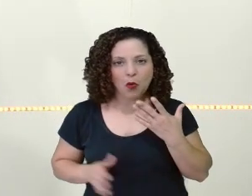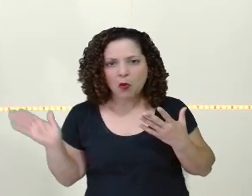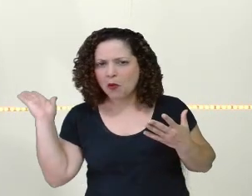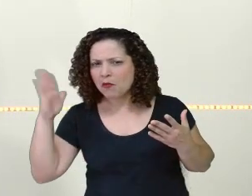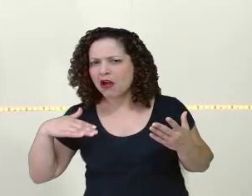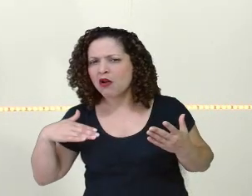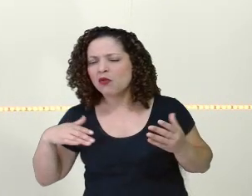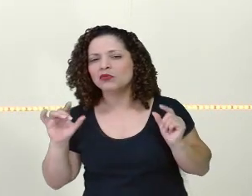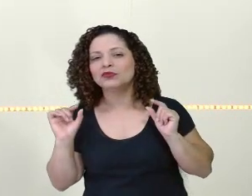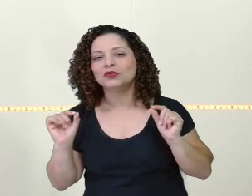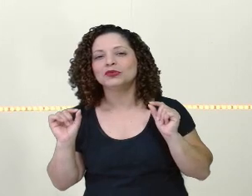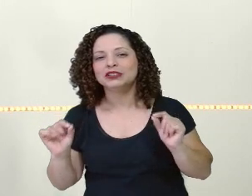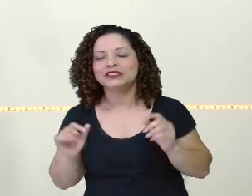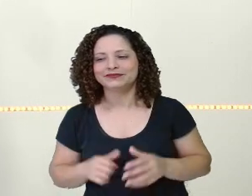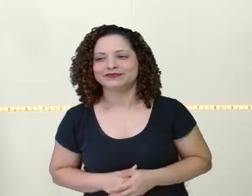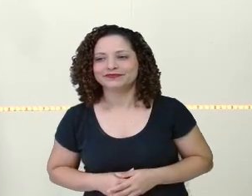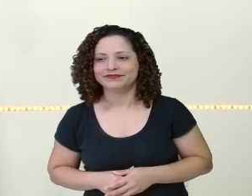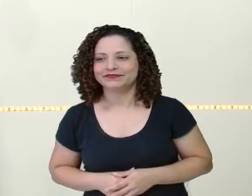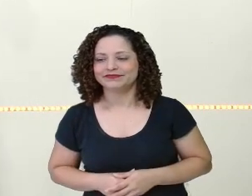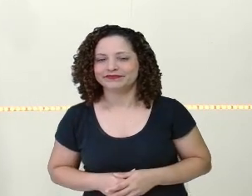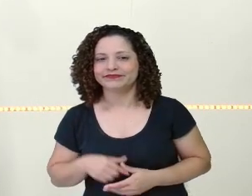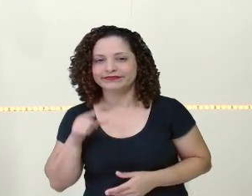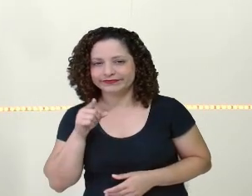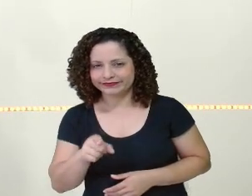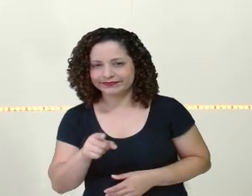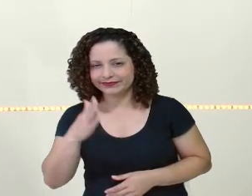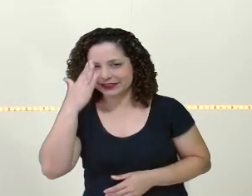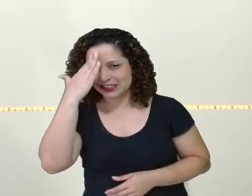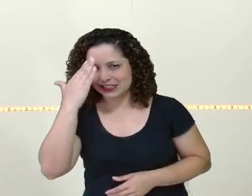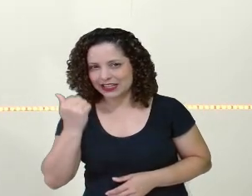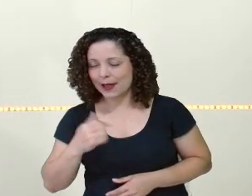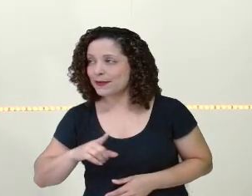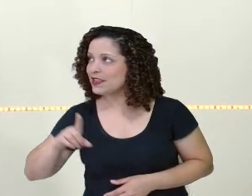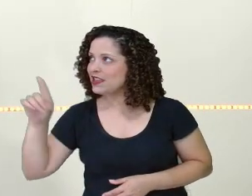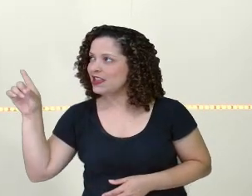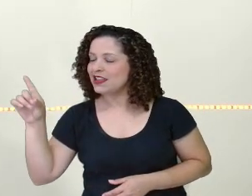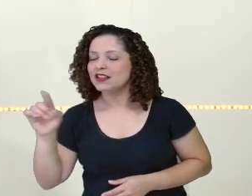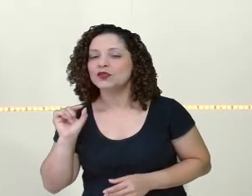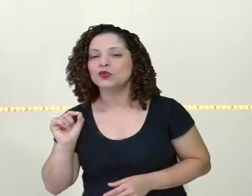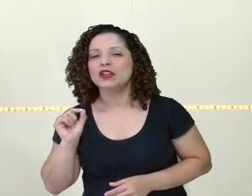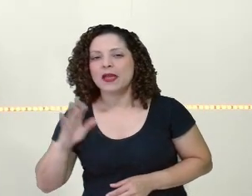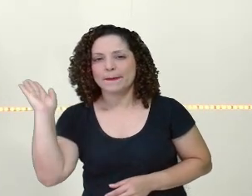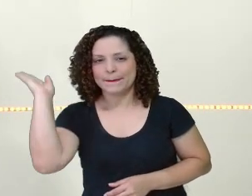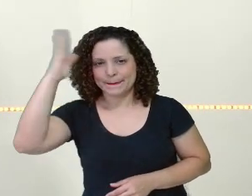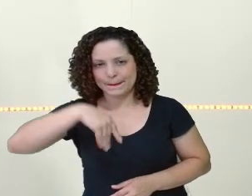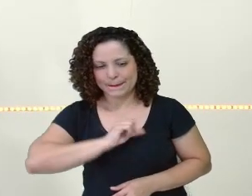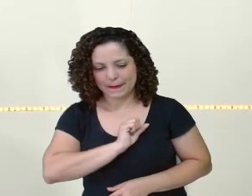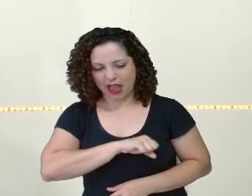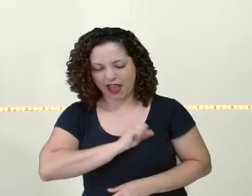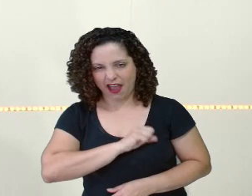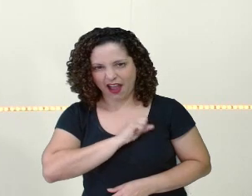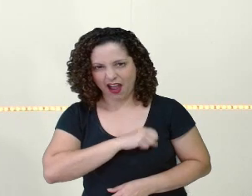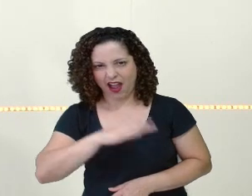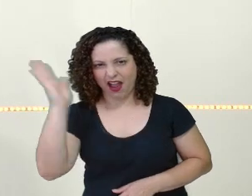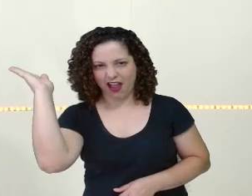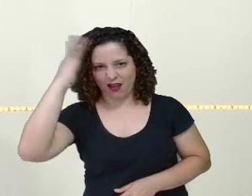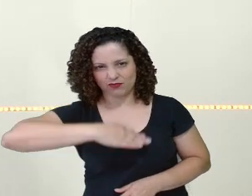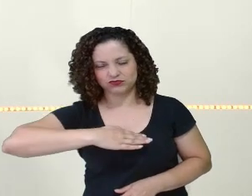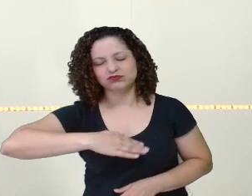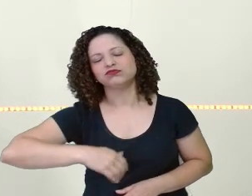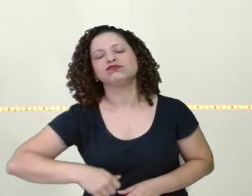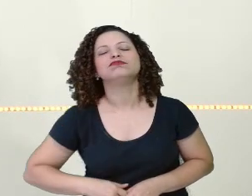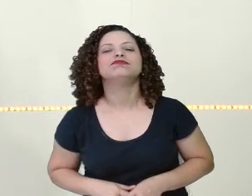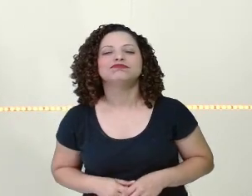aí? Tenho certeza que você já disse aí que esse lobo era mal. Era um lobo